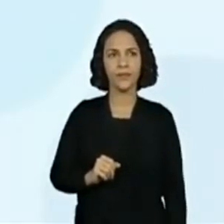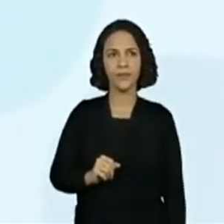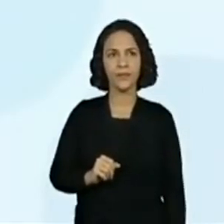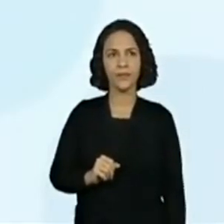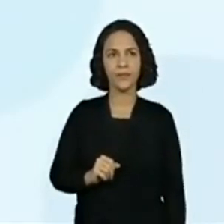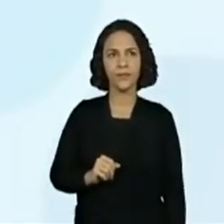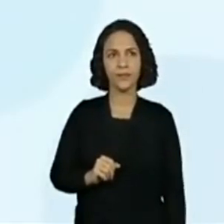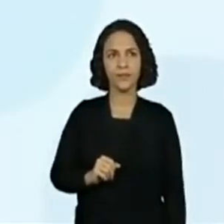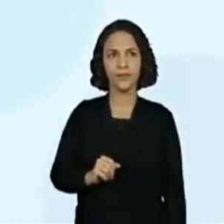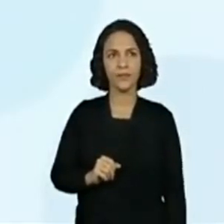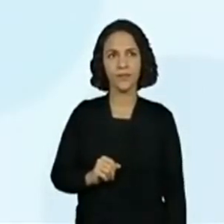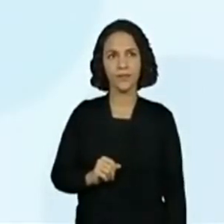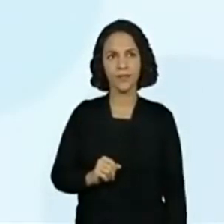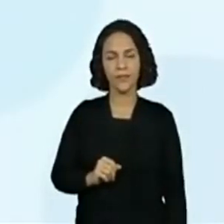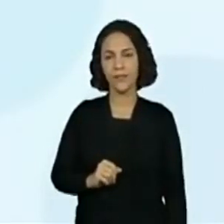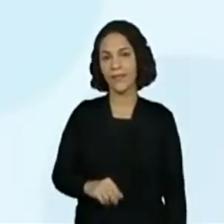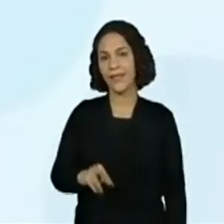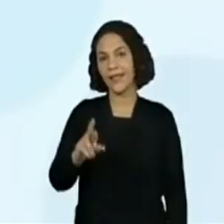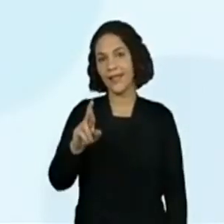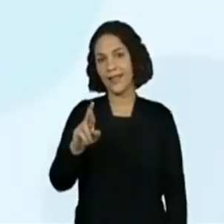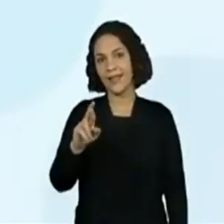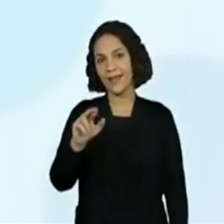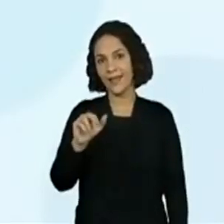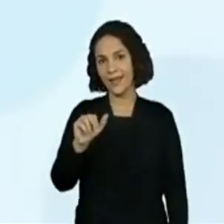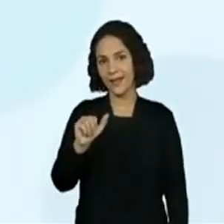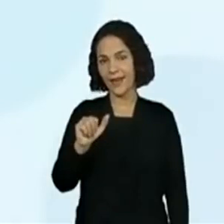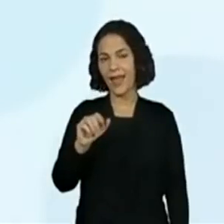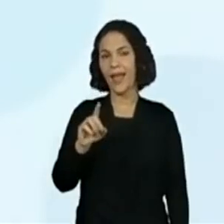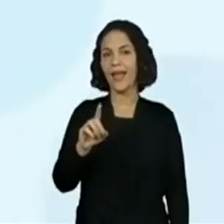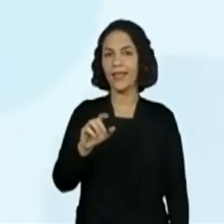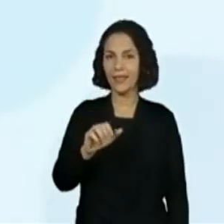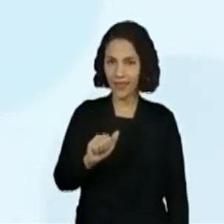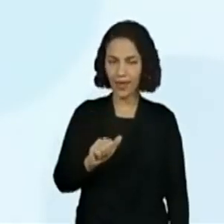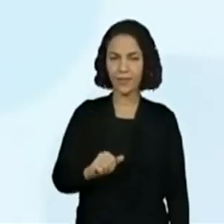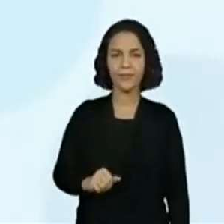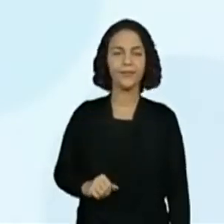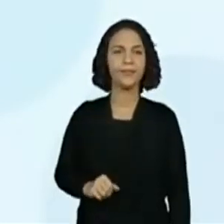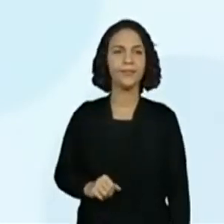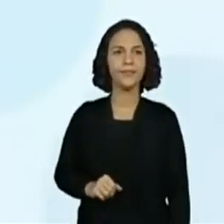Vamos terminar? Pendo. Rada. Rada.